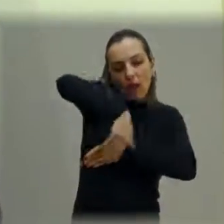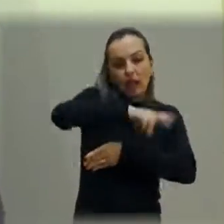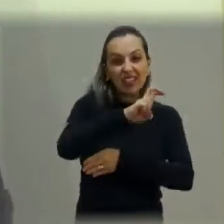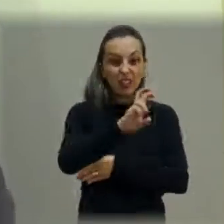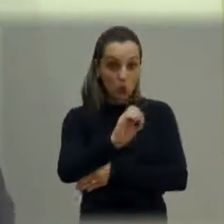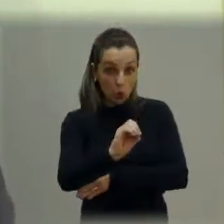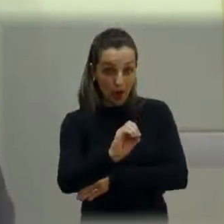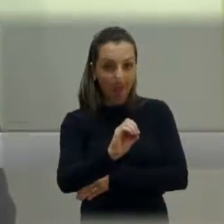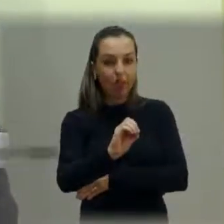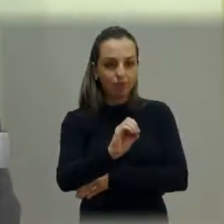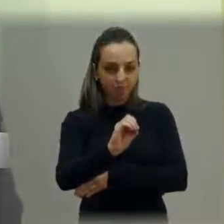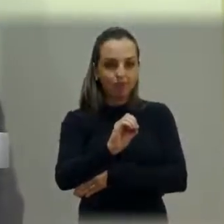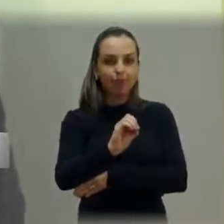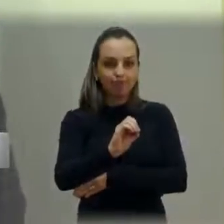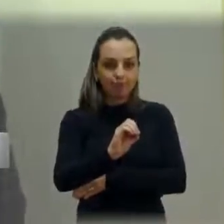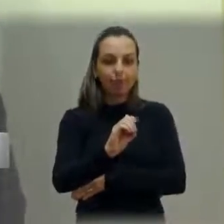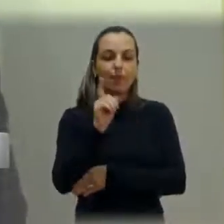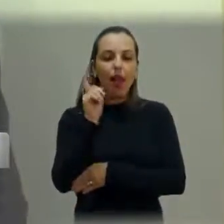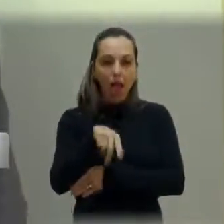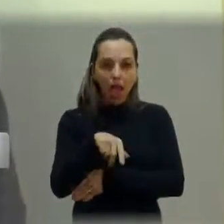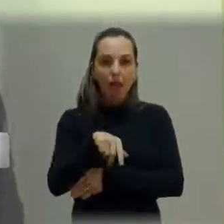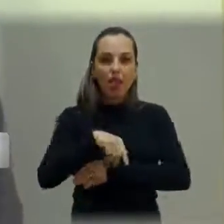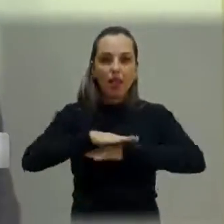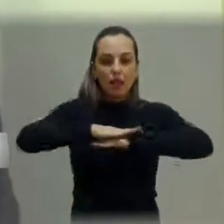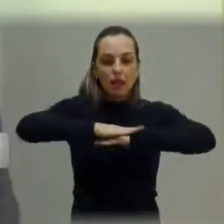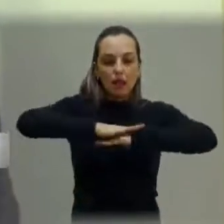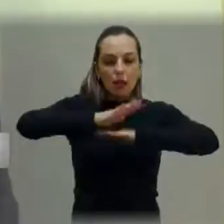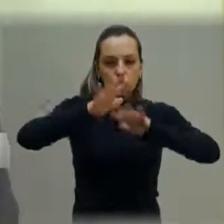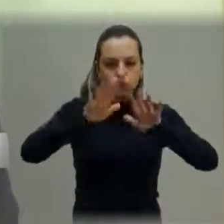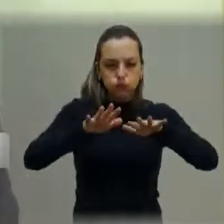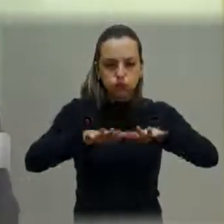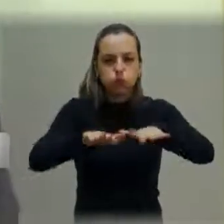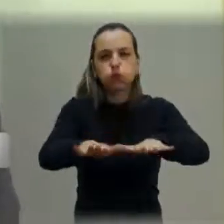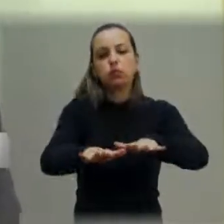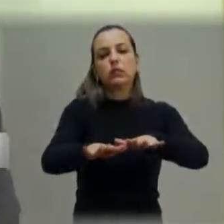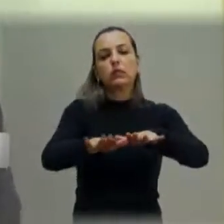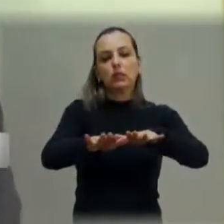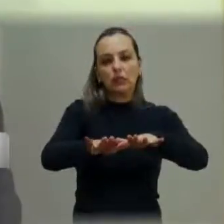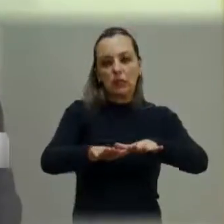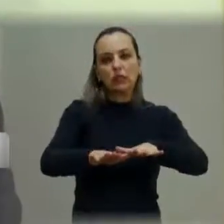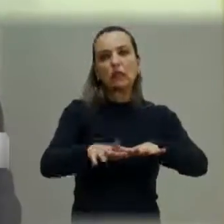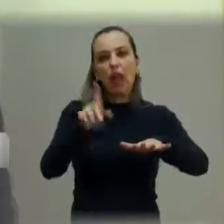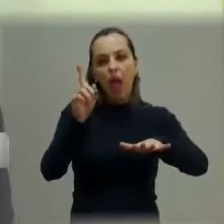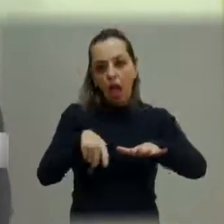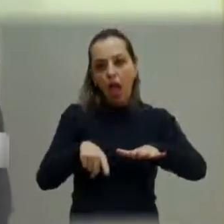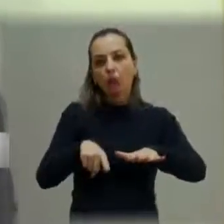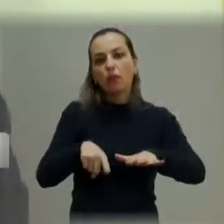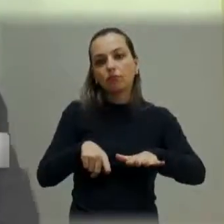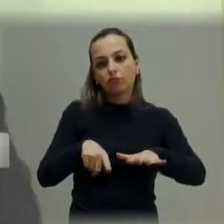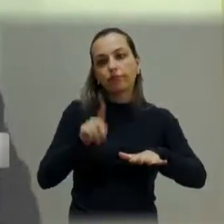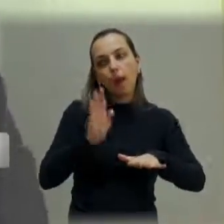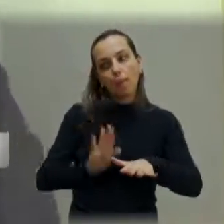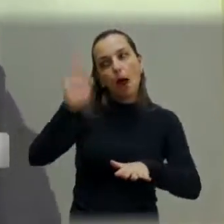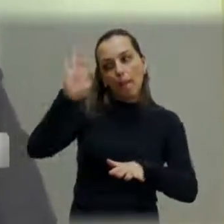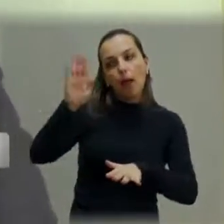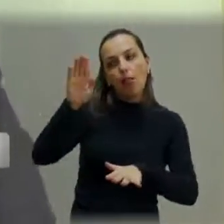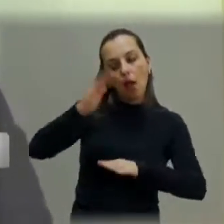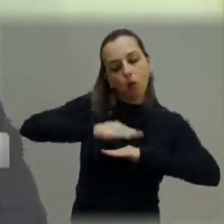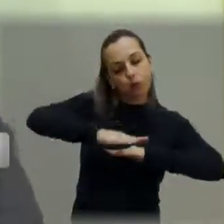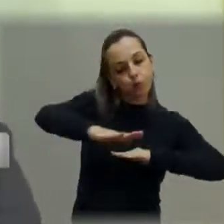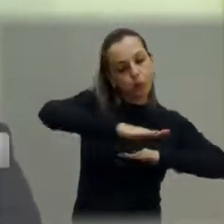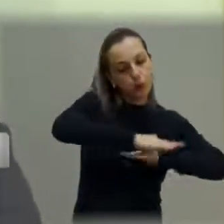12 e até as 5 e meio. Isso já foi prometido pra mim, acertado o que vão fazer. Fiz várias